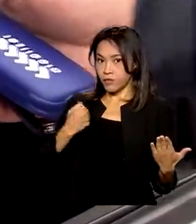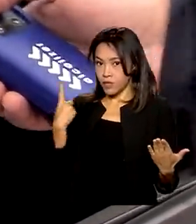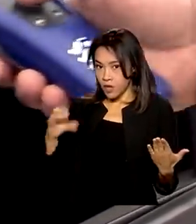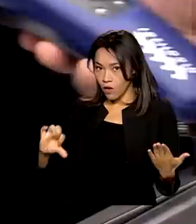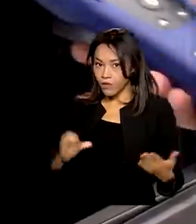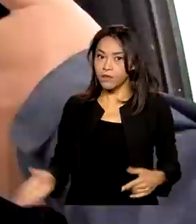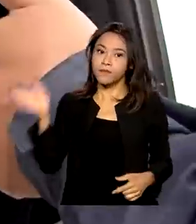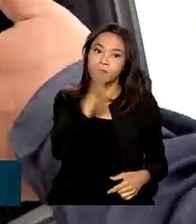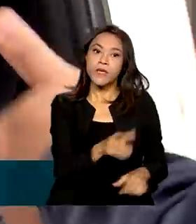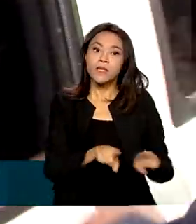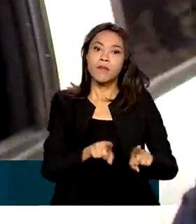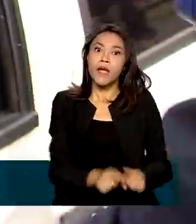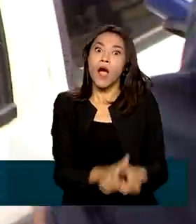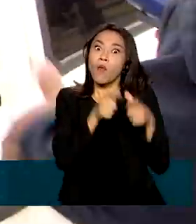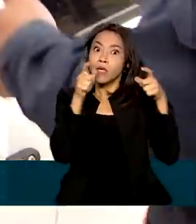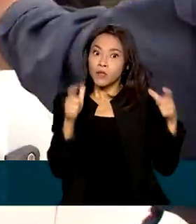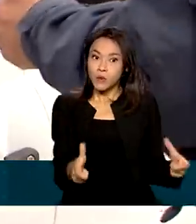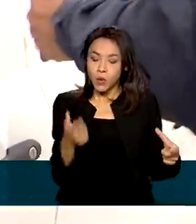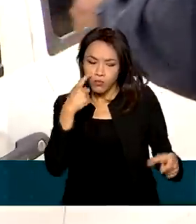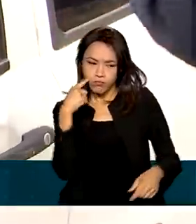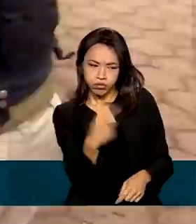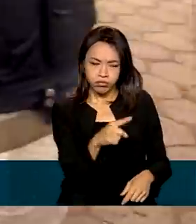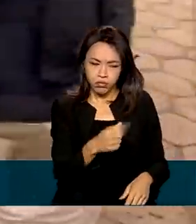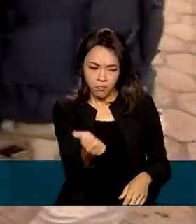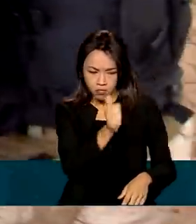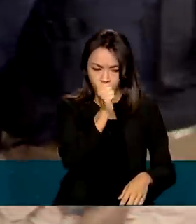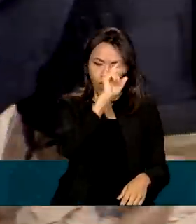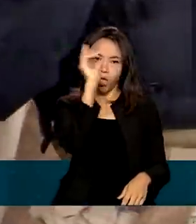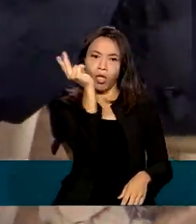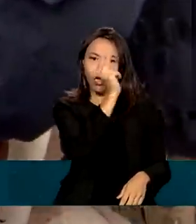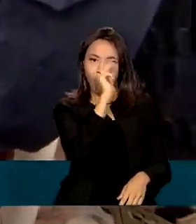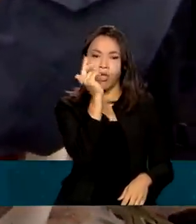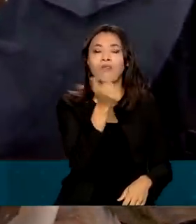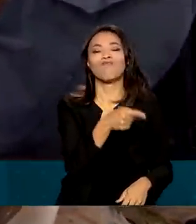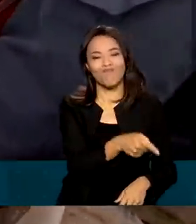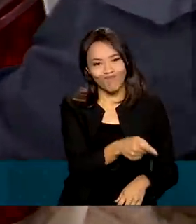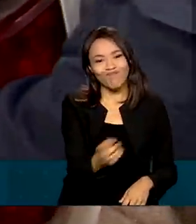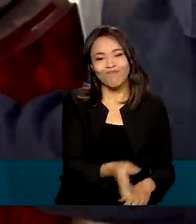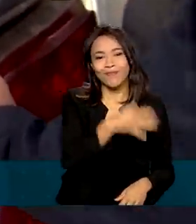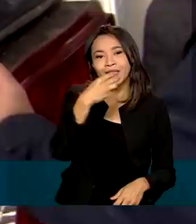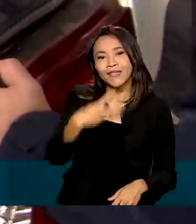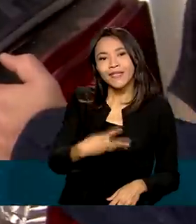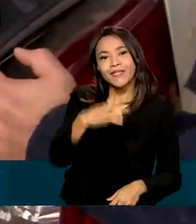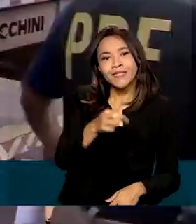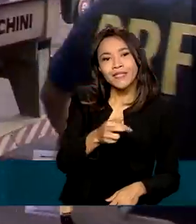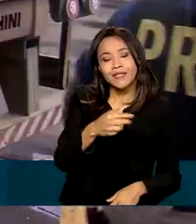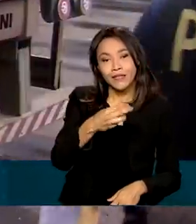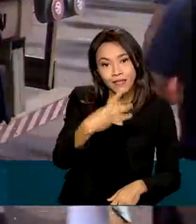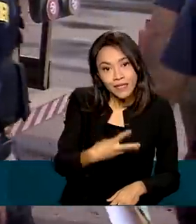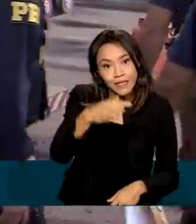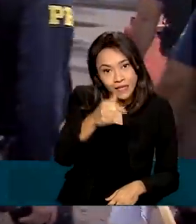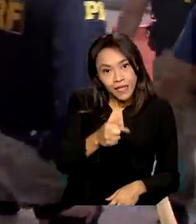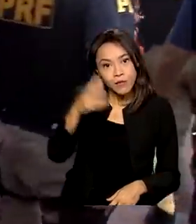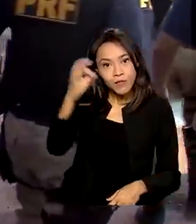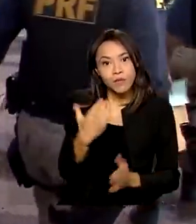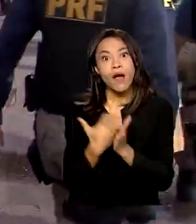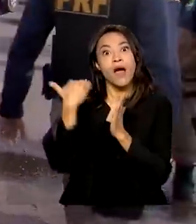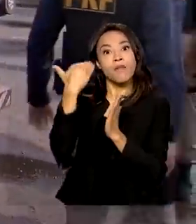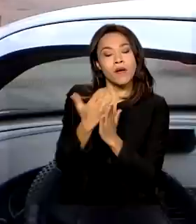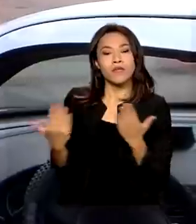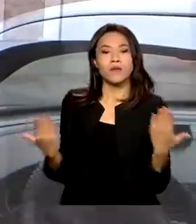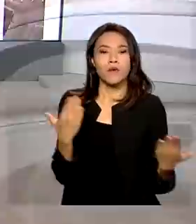também o número de autuações por embriaguez ao volante, 37% a mais que o mesmo feriado de